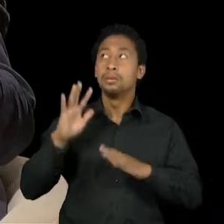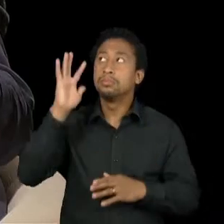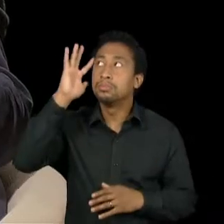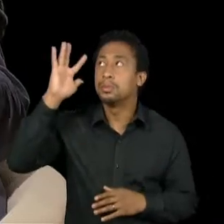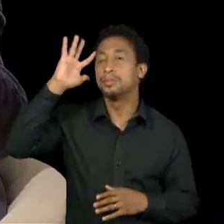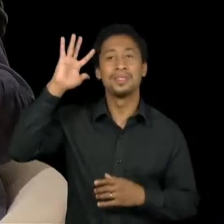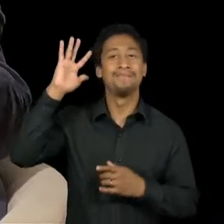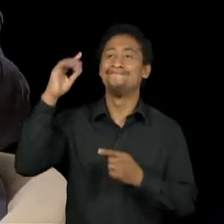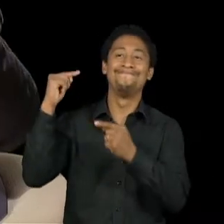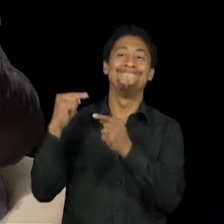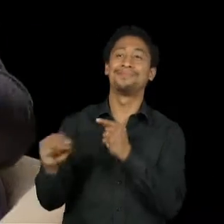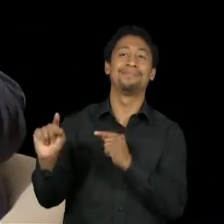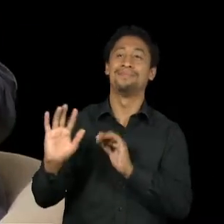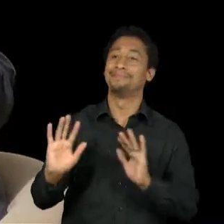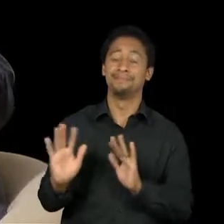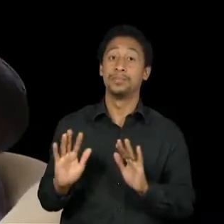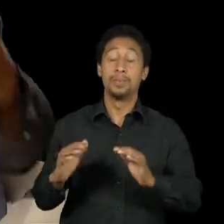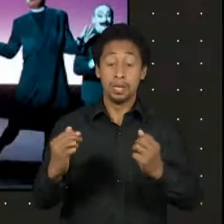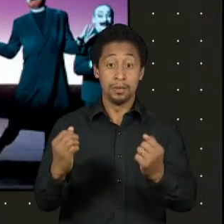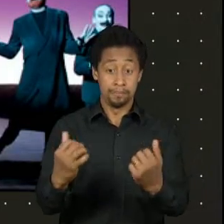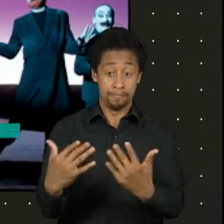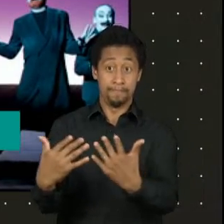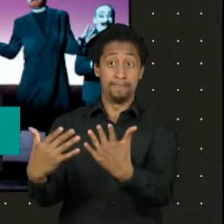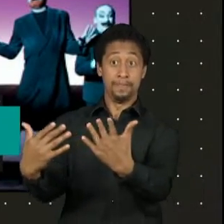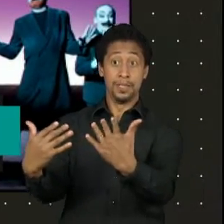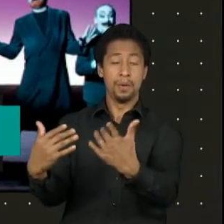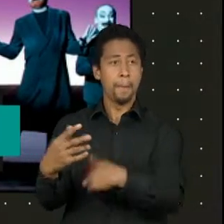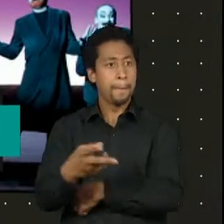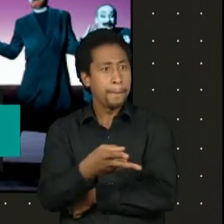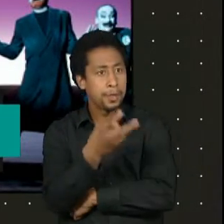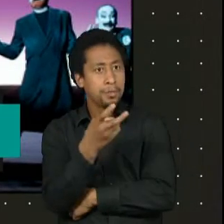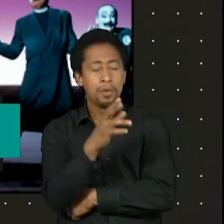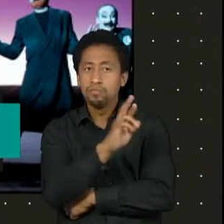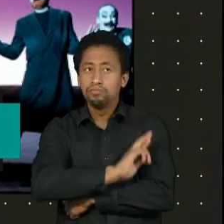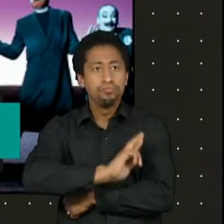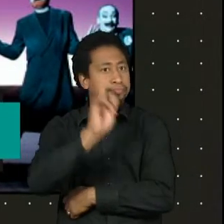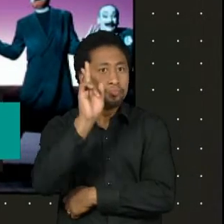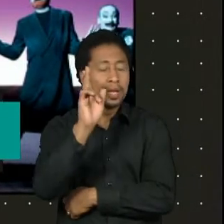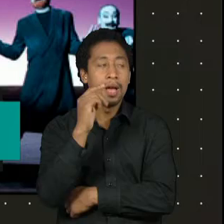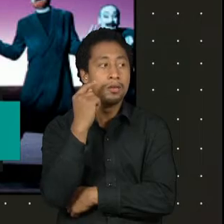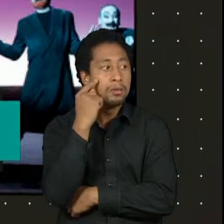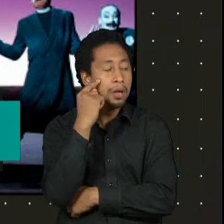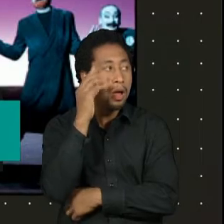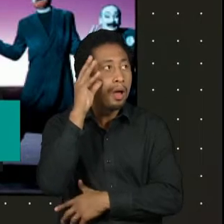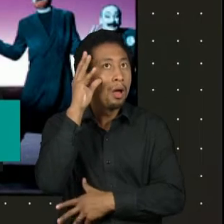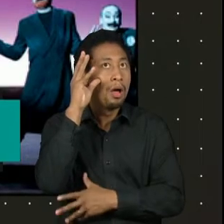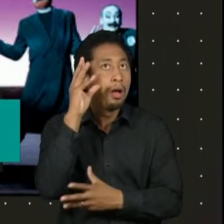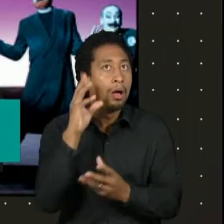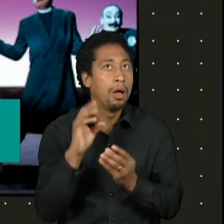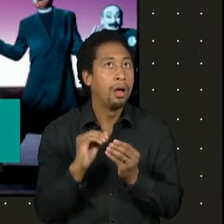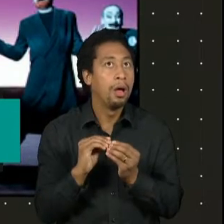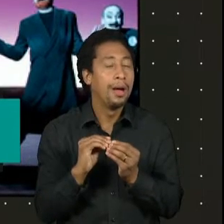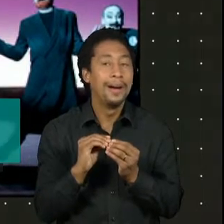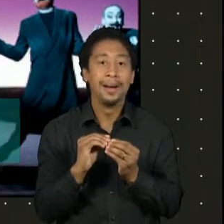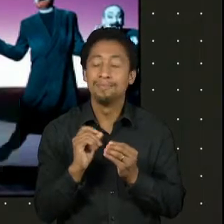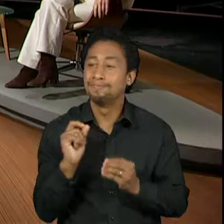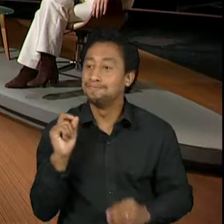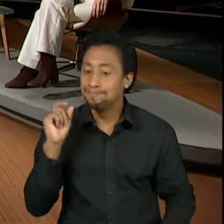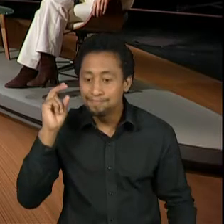absolutamente incrível, inovadora, porque o Bob Wilson é. Quando eu compreendi o jeito, foi um insight.